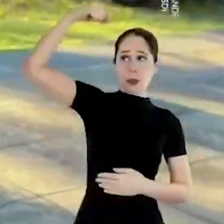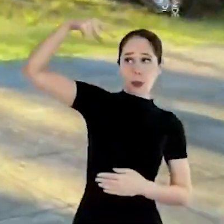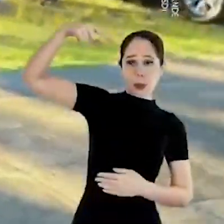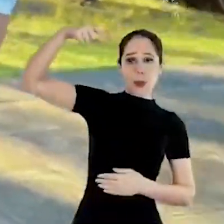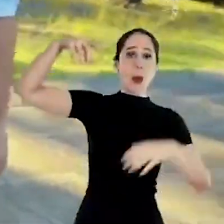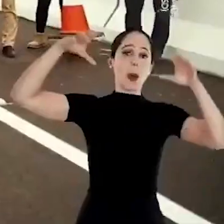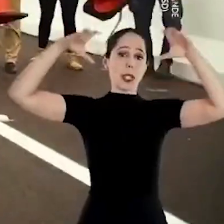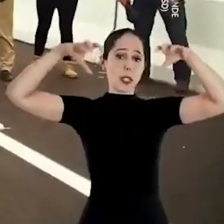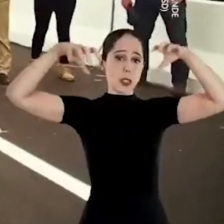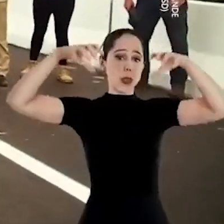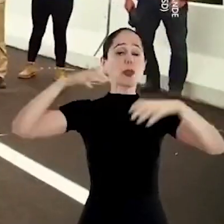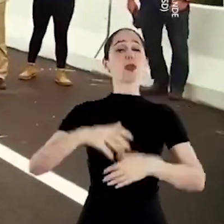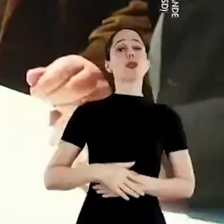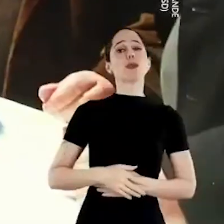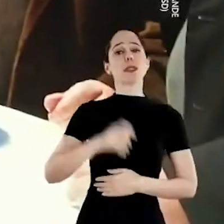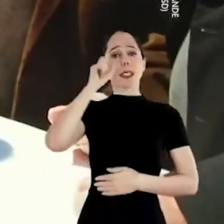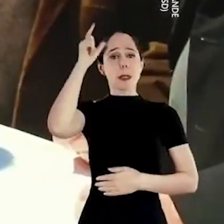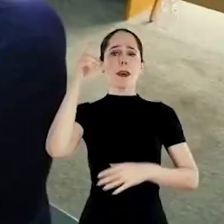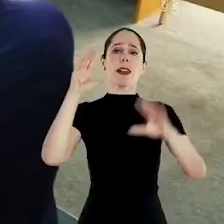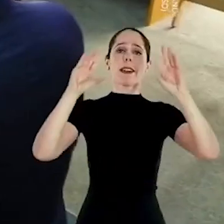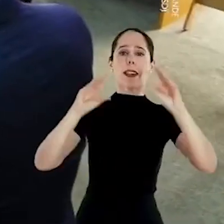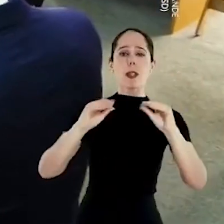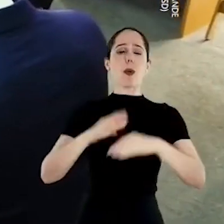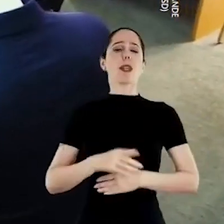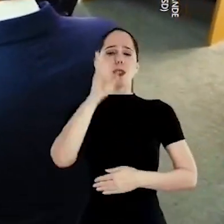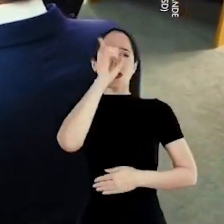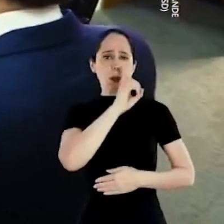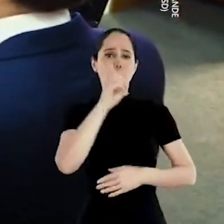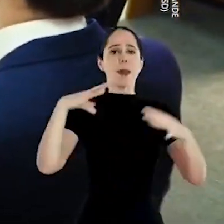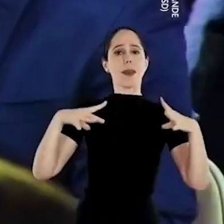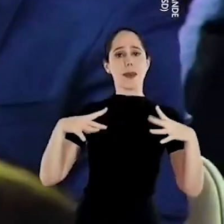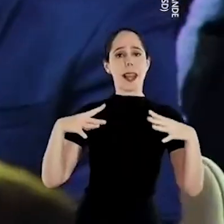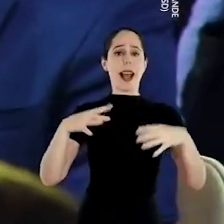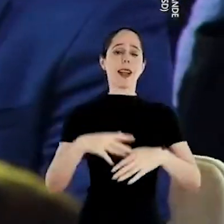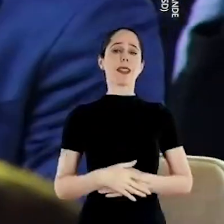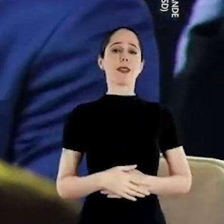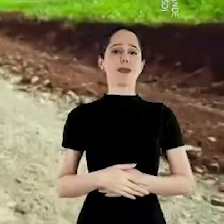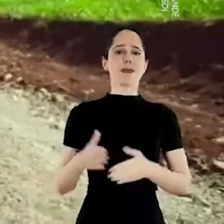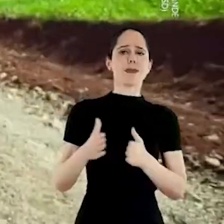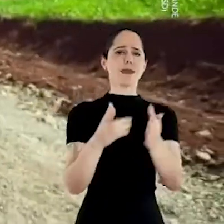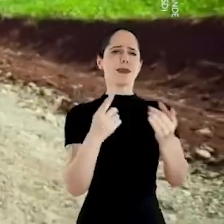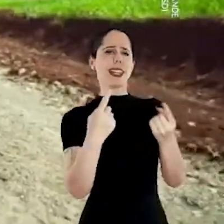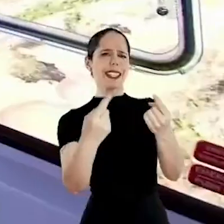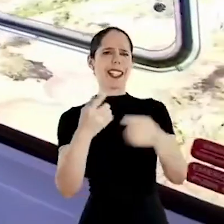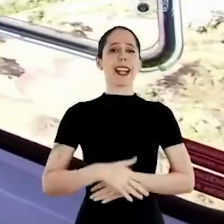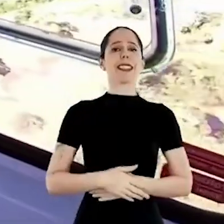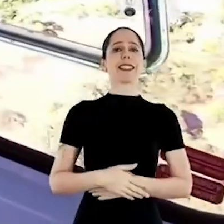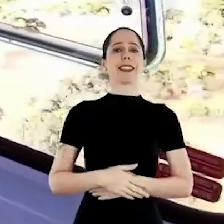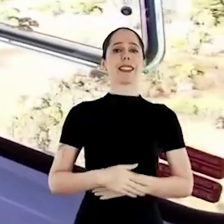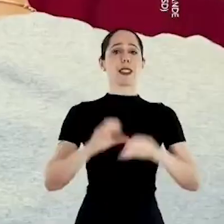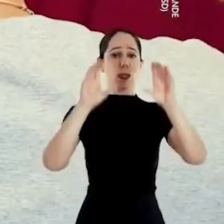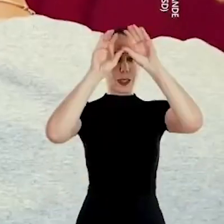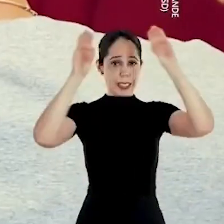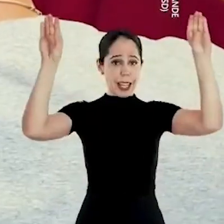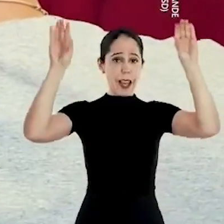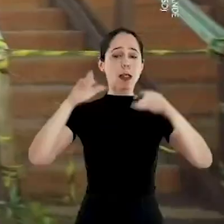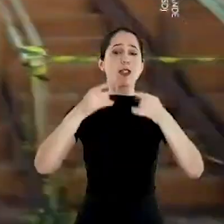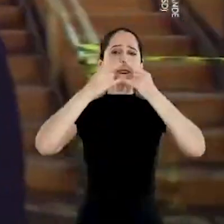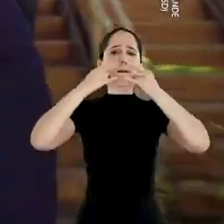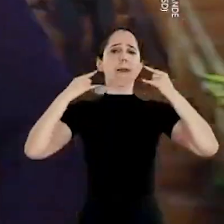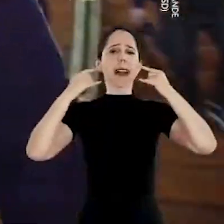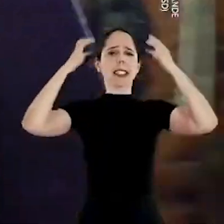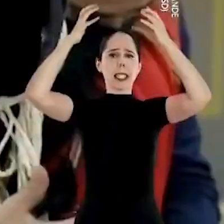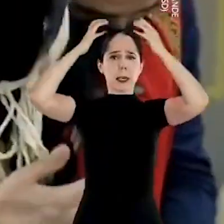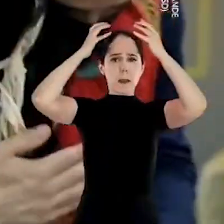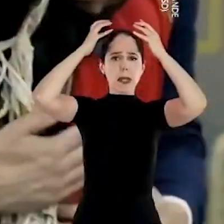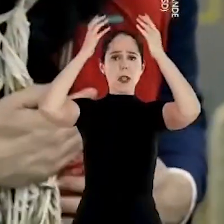No sol, na chuva, de dia, de noite, no domingo, feriado, na estrada, no céu, de máscara,